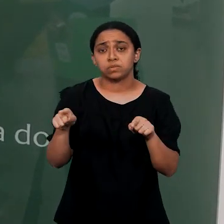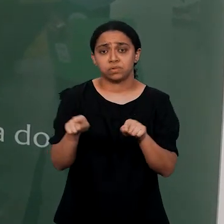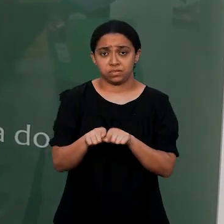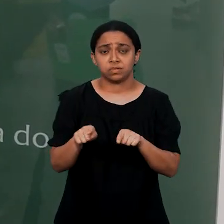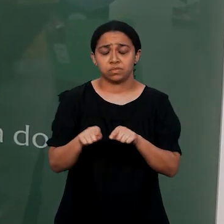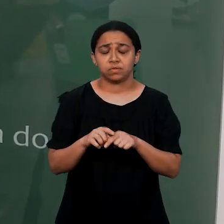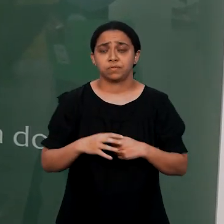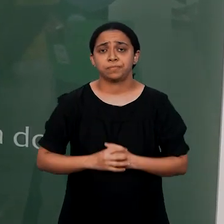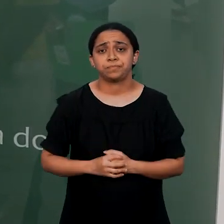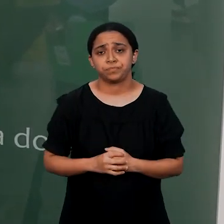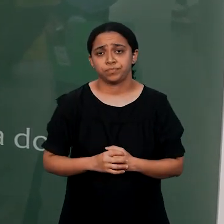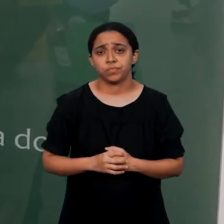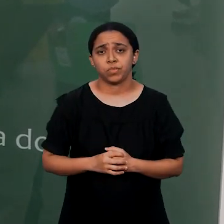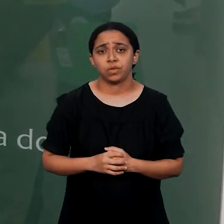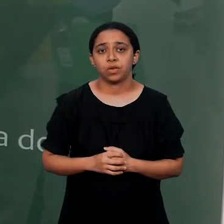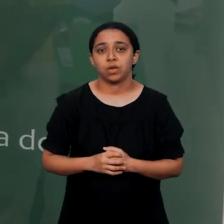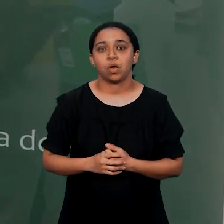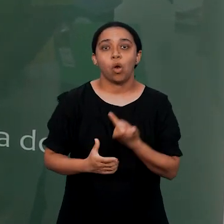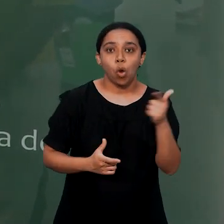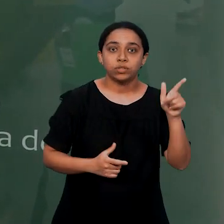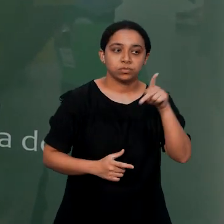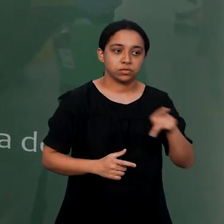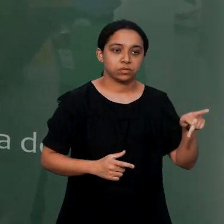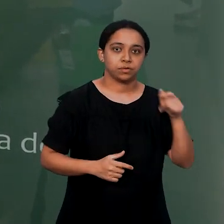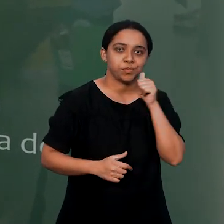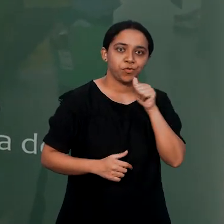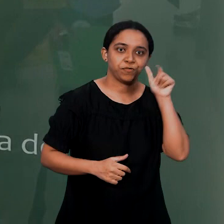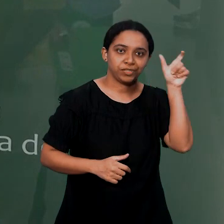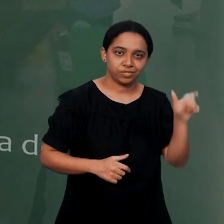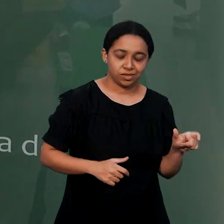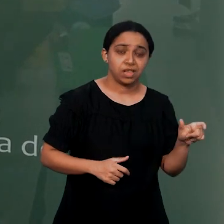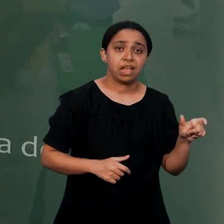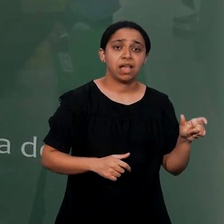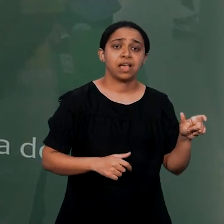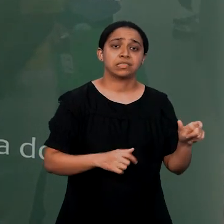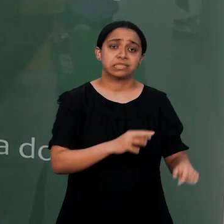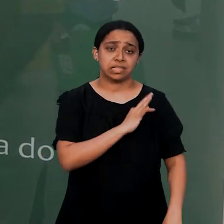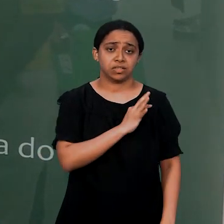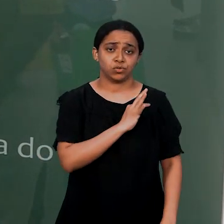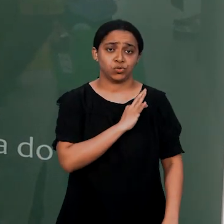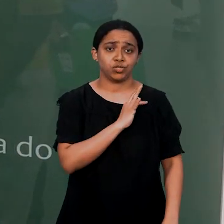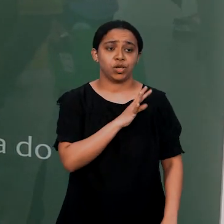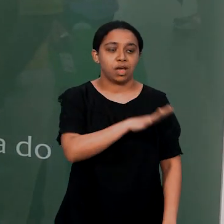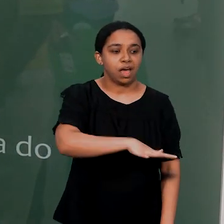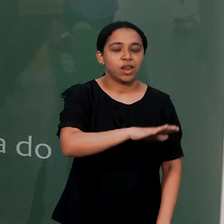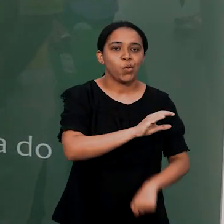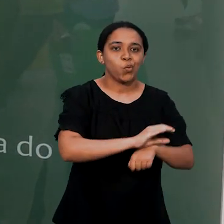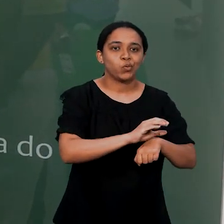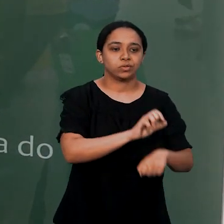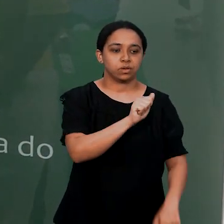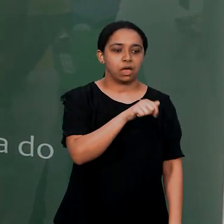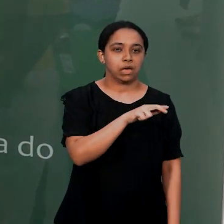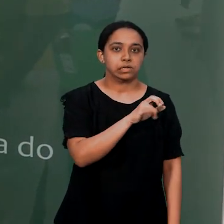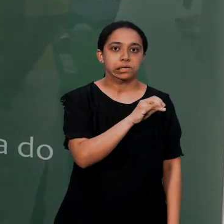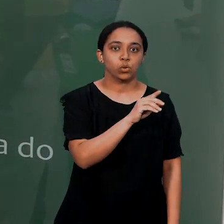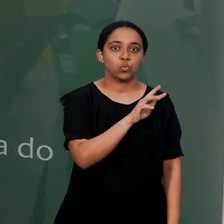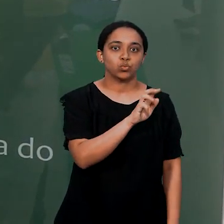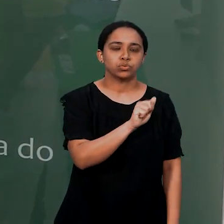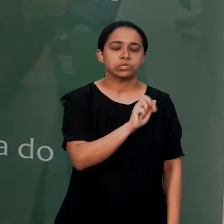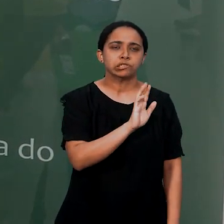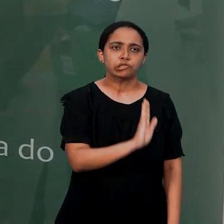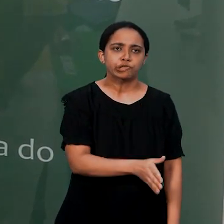Além disso, uma outra docente do curso de tecnologia em